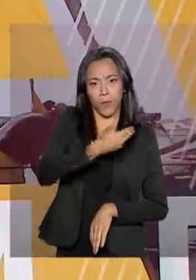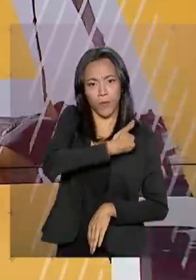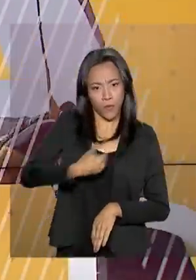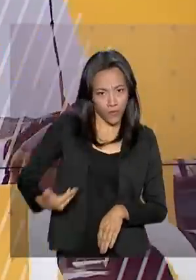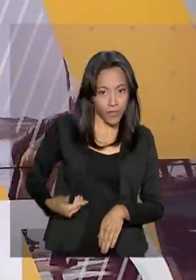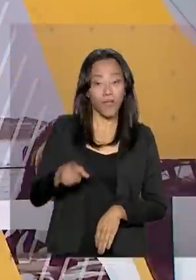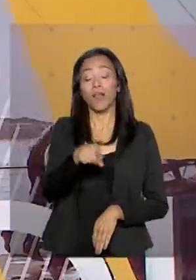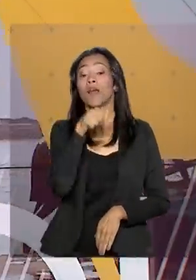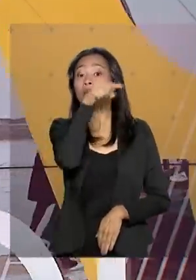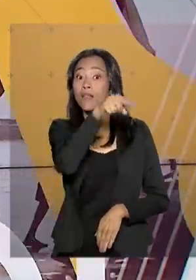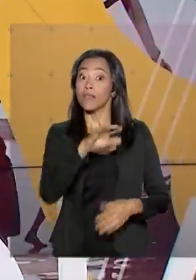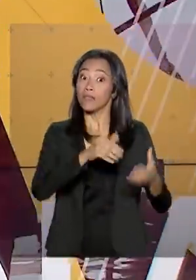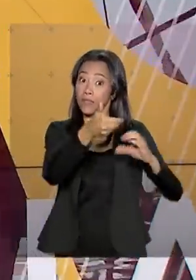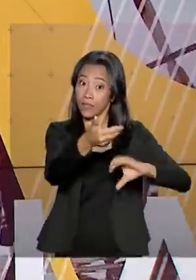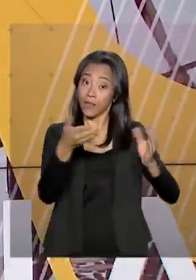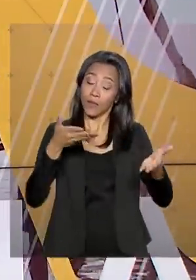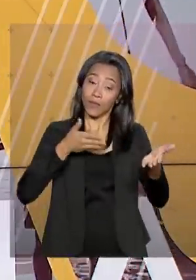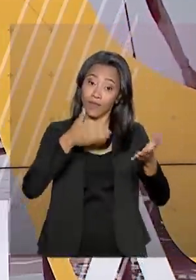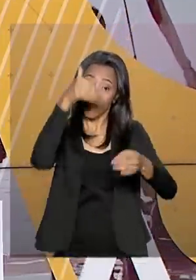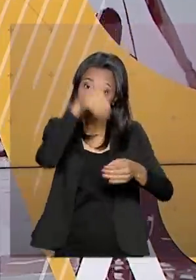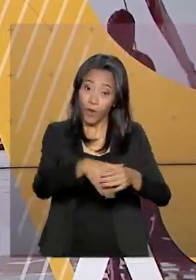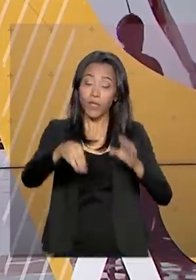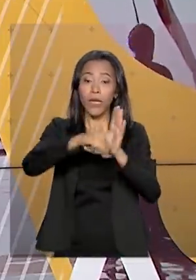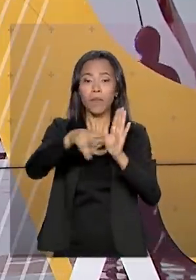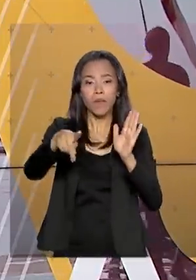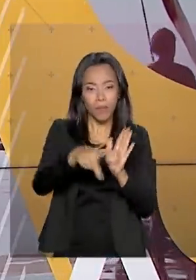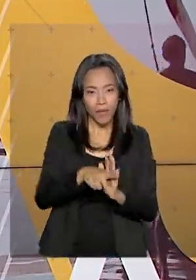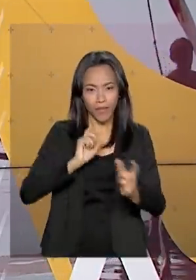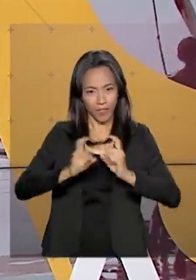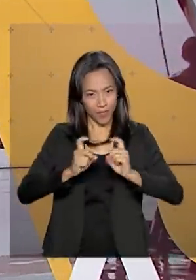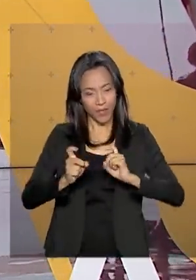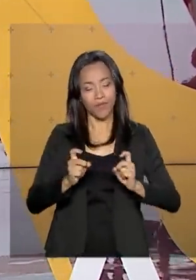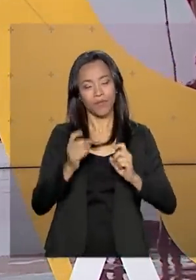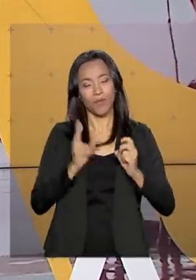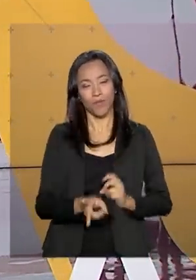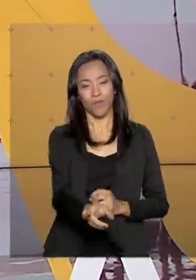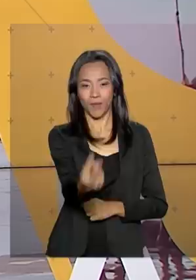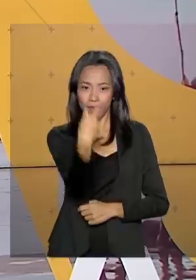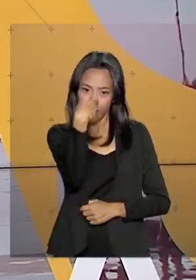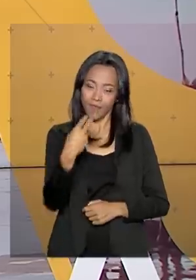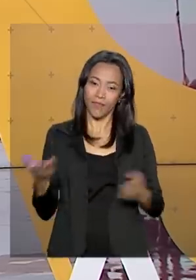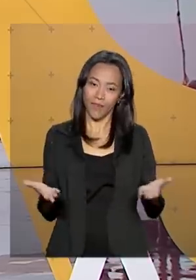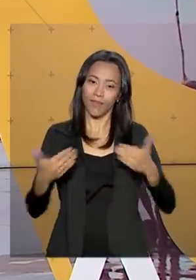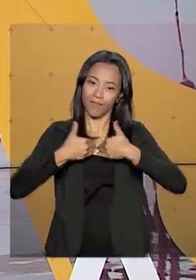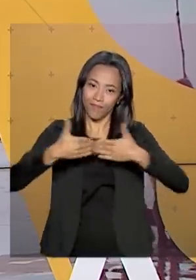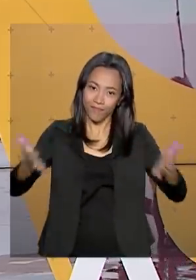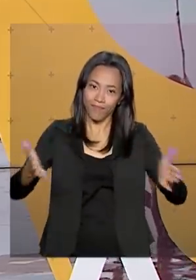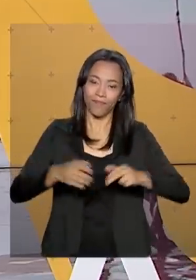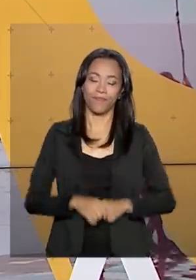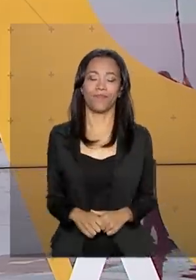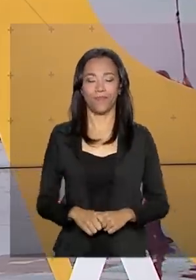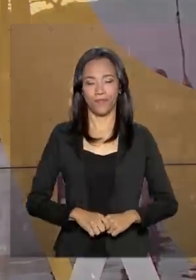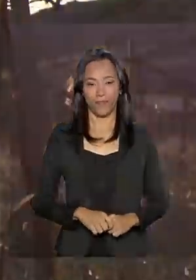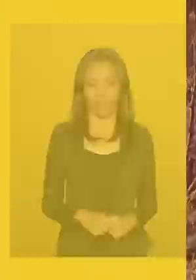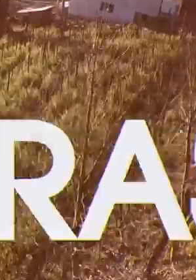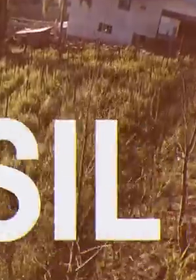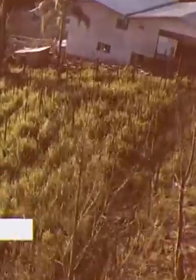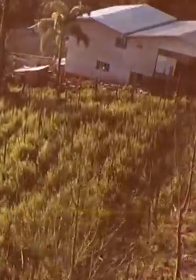provisória da reforma administrativa na última semana de vigência. Fique com a gente. O Brasil em Dia já está no ar.